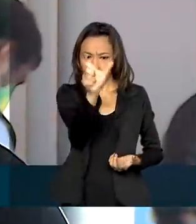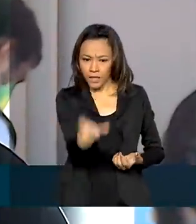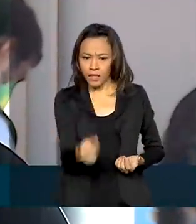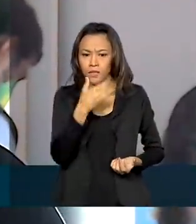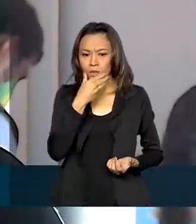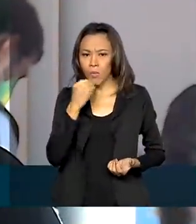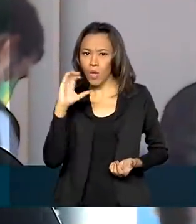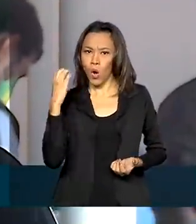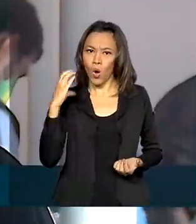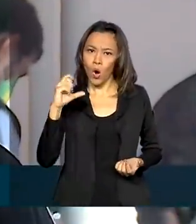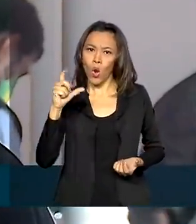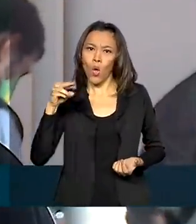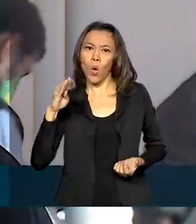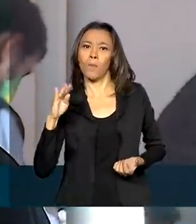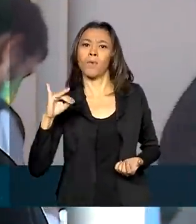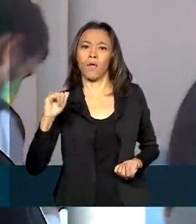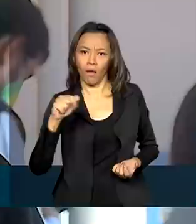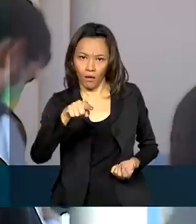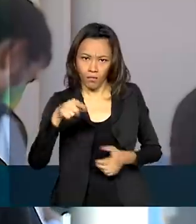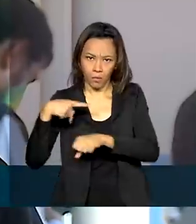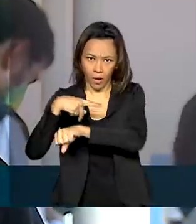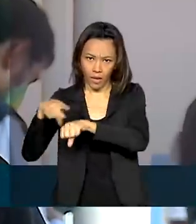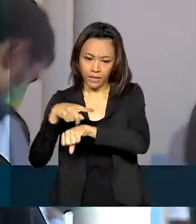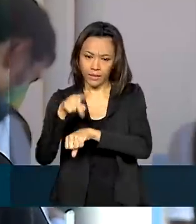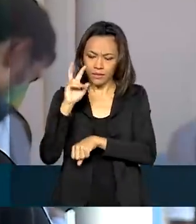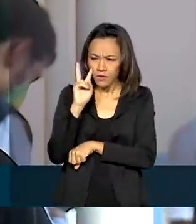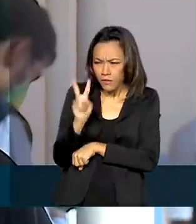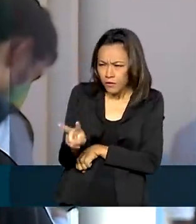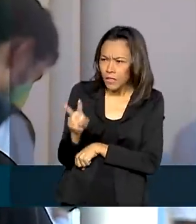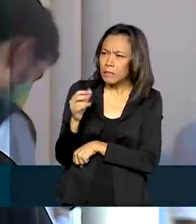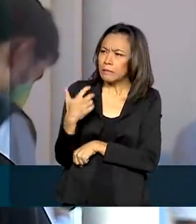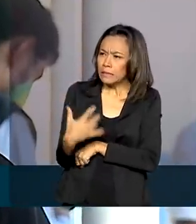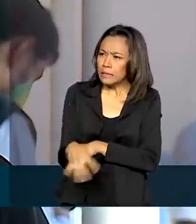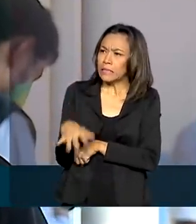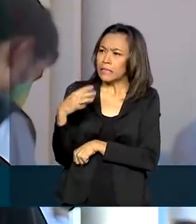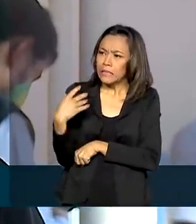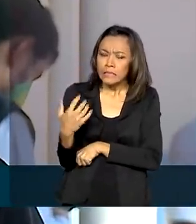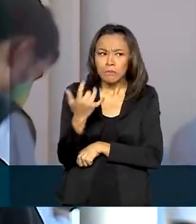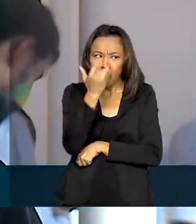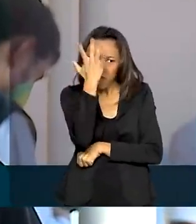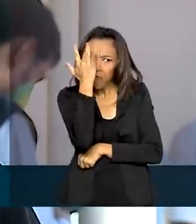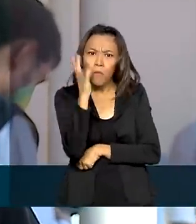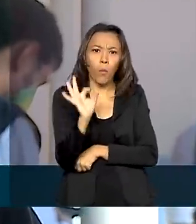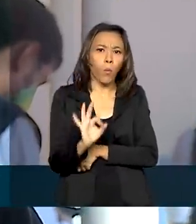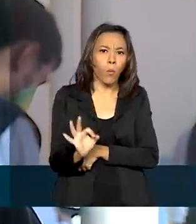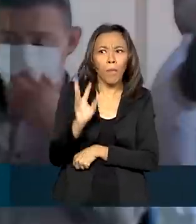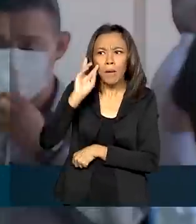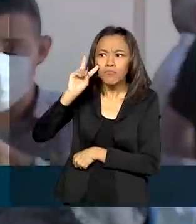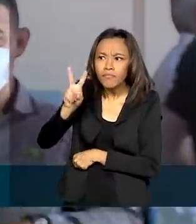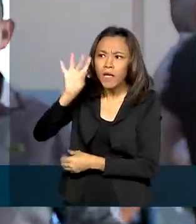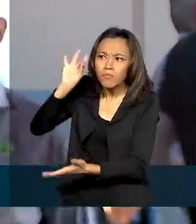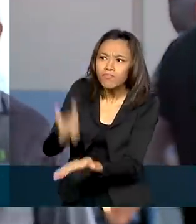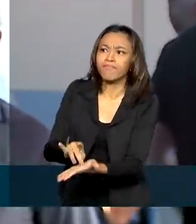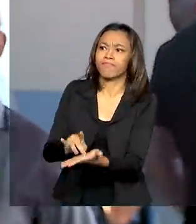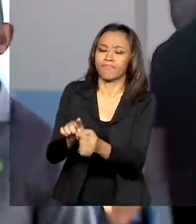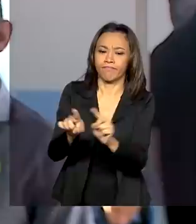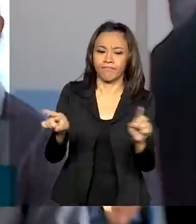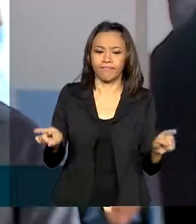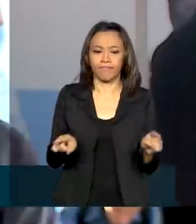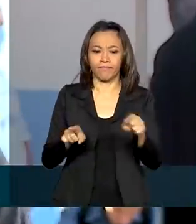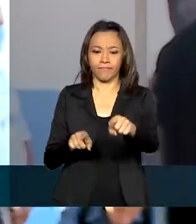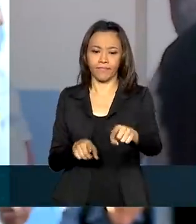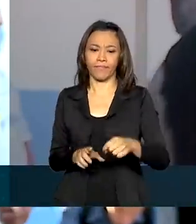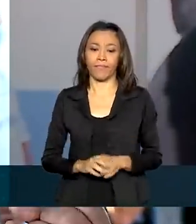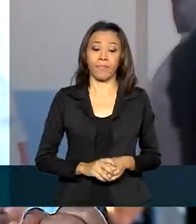colombiano, é preciso sentir de perto a complexidade do lugar para enxergar a verdade. Os esforços